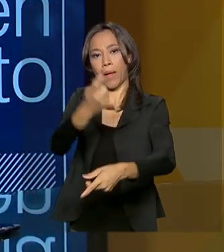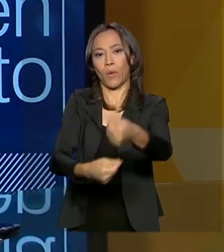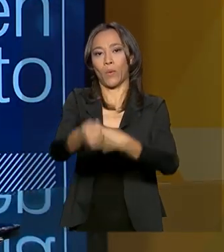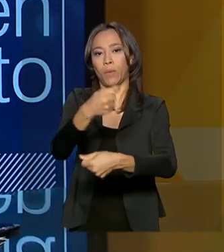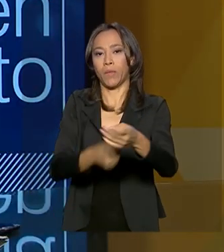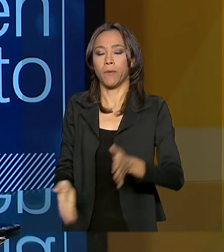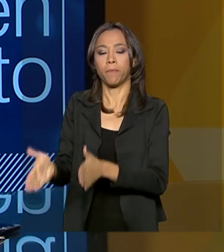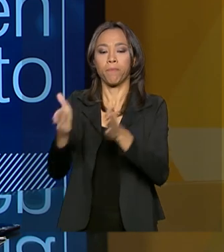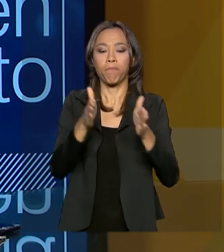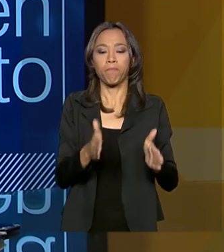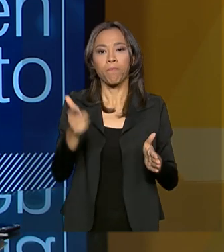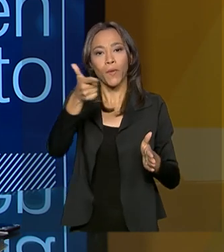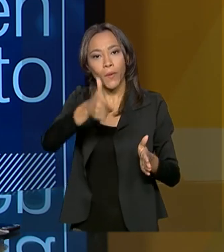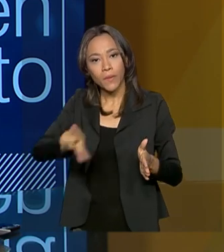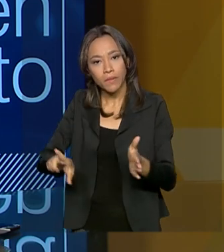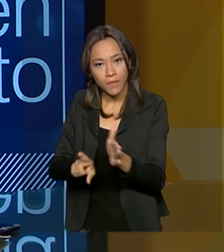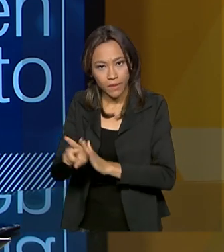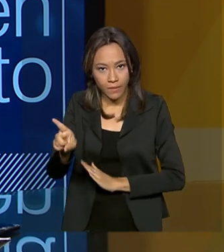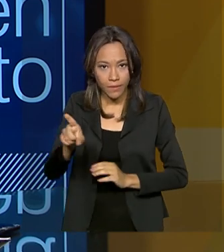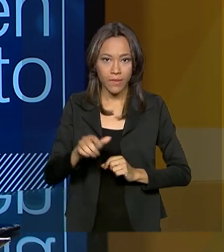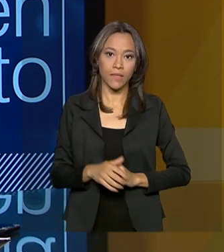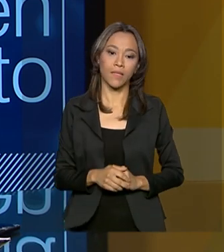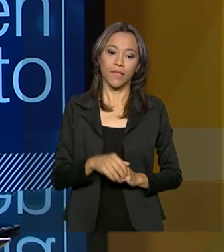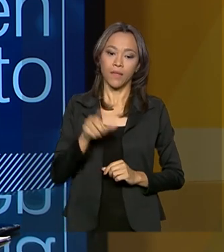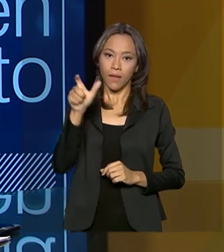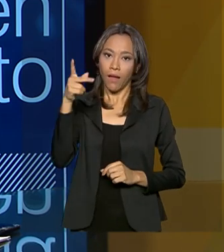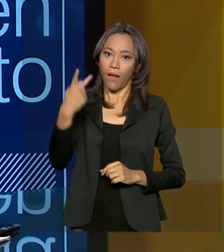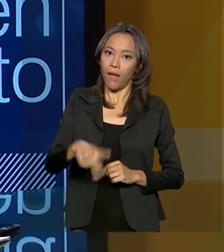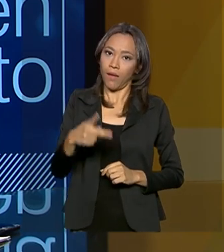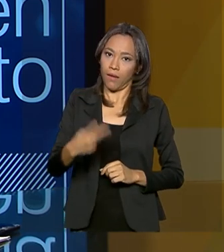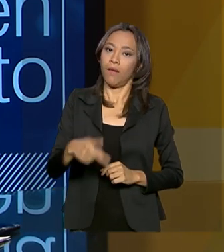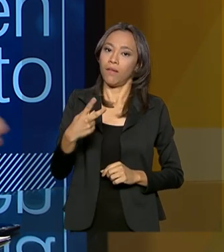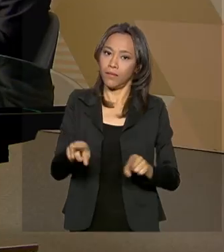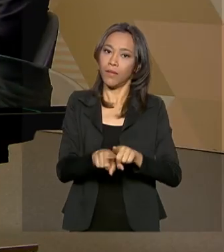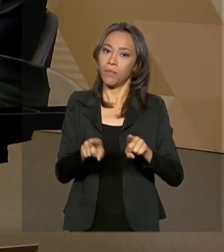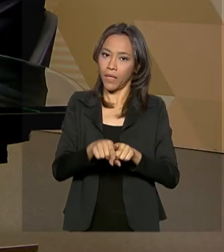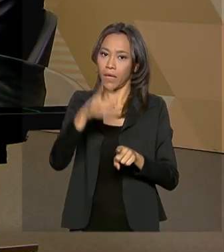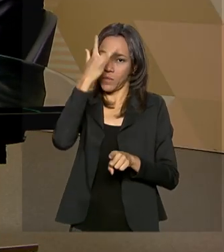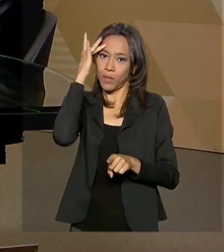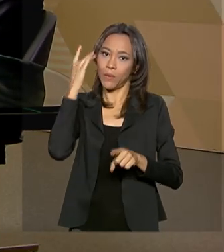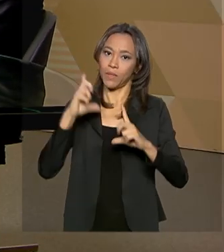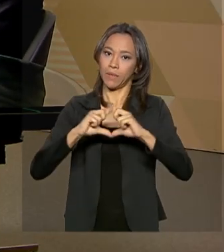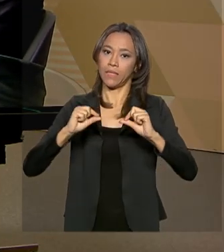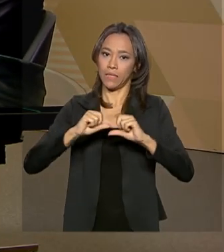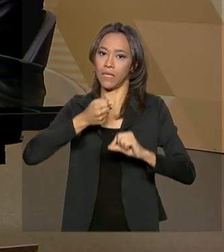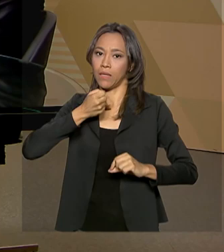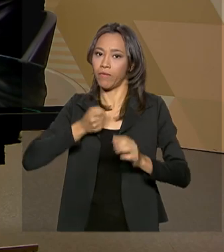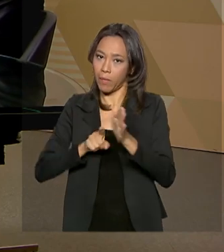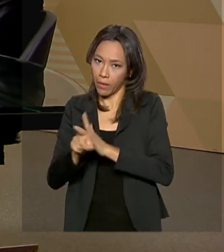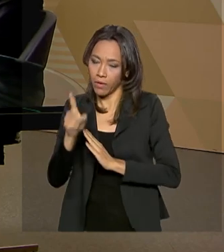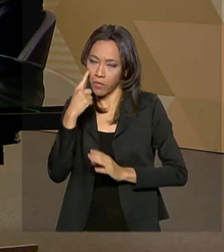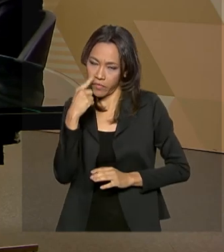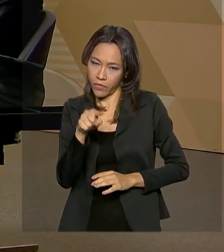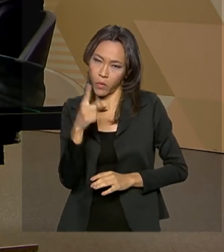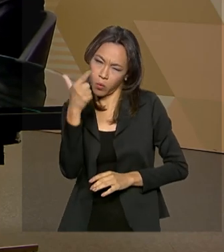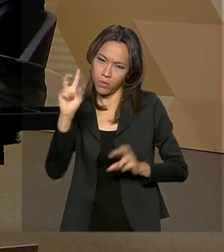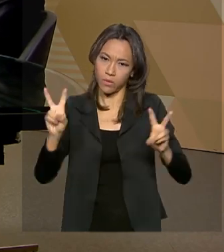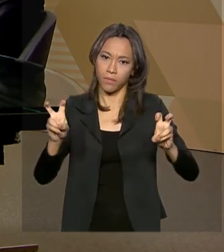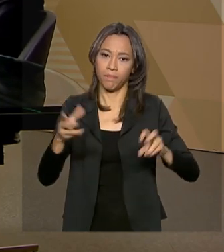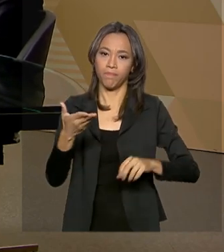agora a mais uma questão. Ela é do Douglas Rodrigues, também aqui de Brasília, aí mudando um pouco o assunto. Vamos lá.